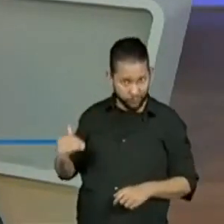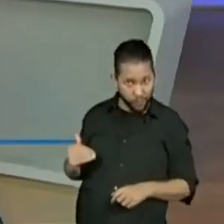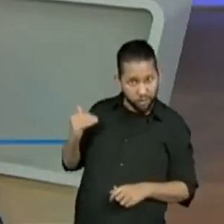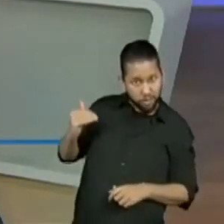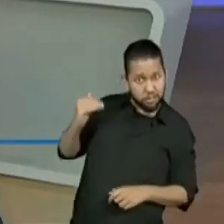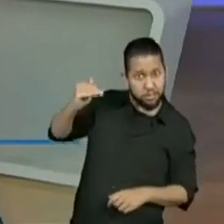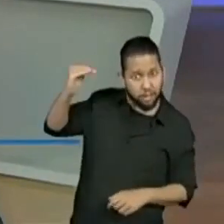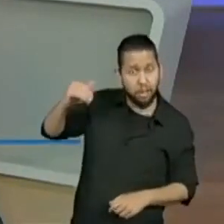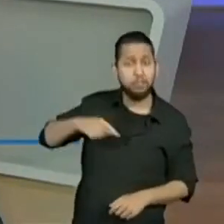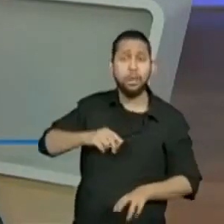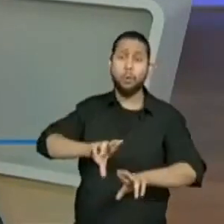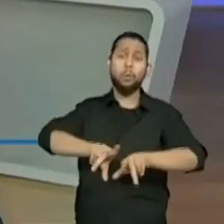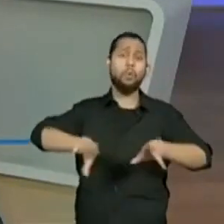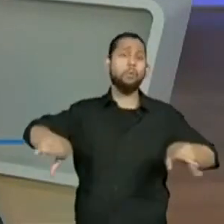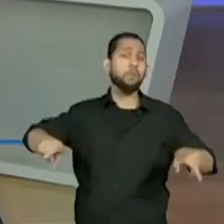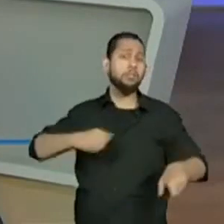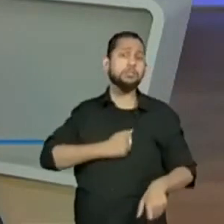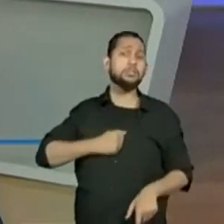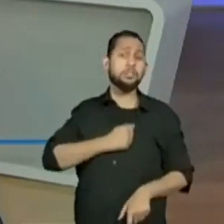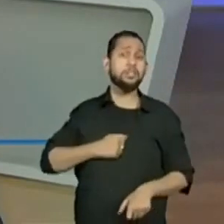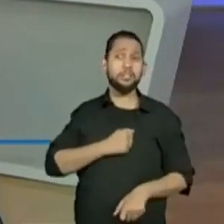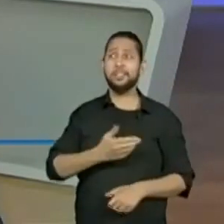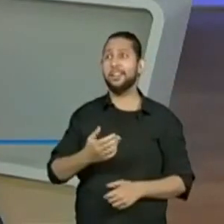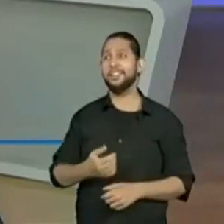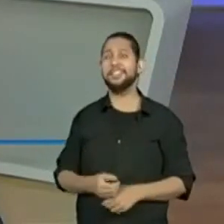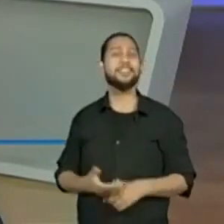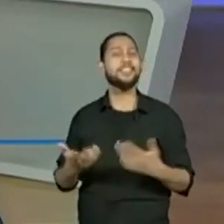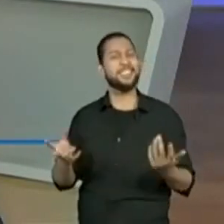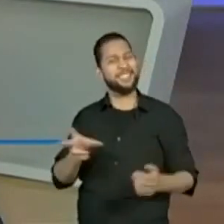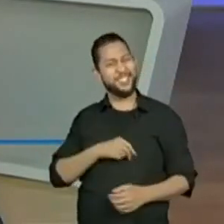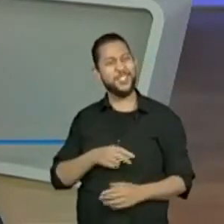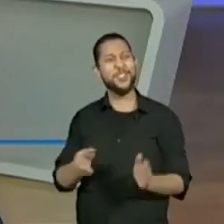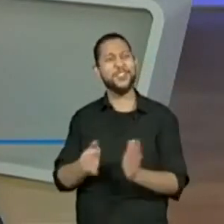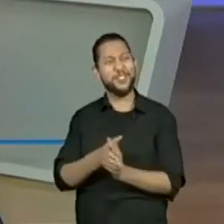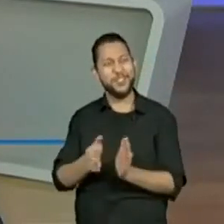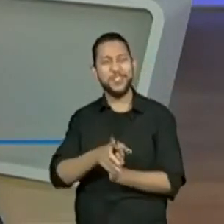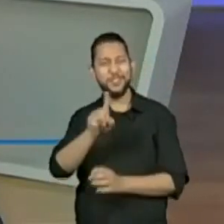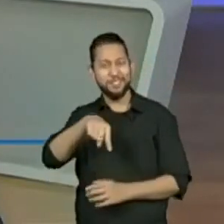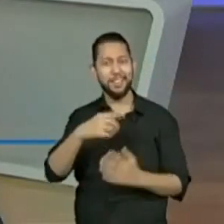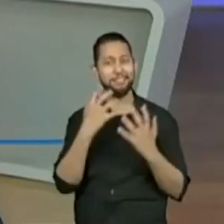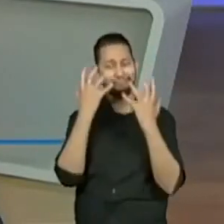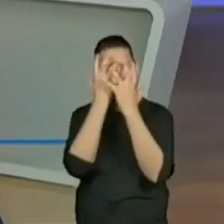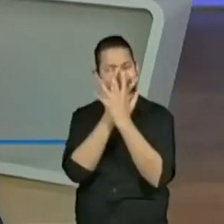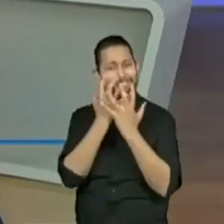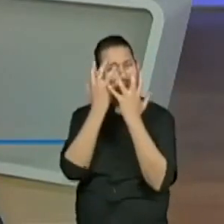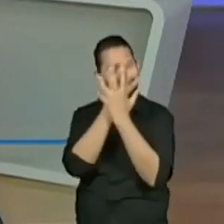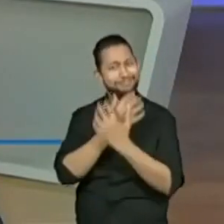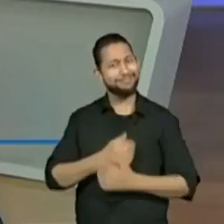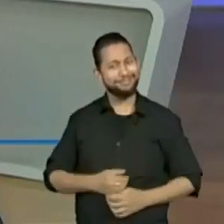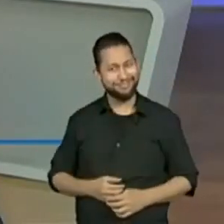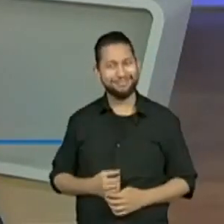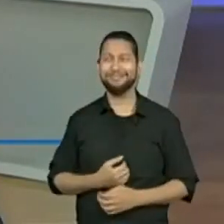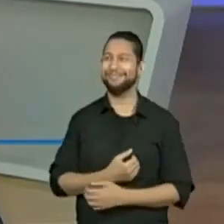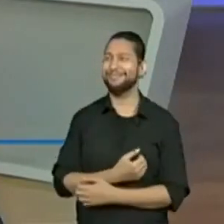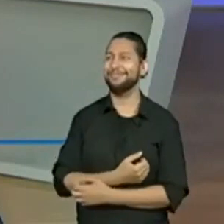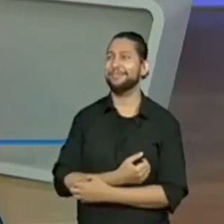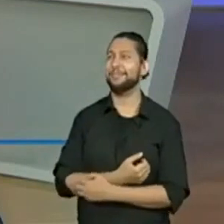isso mesmo. Ai, como você... Você está todo mundo inspiradinho, né? Eu espero que continue. Então, vamos lá.